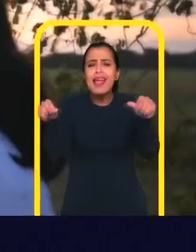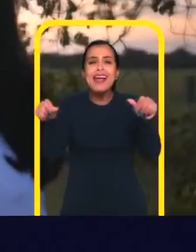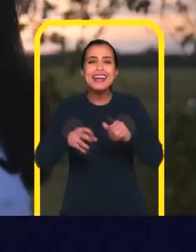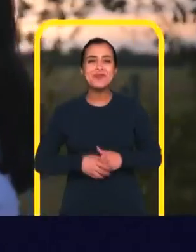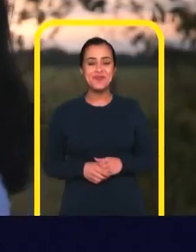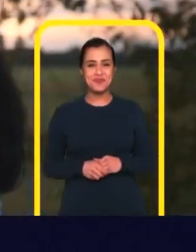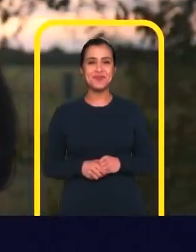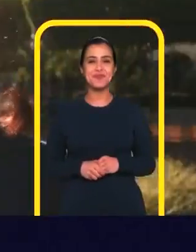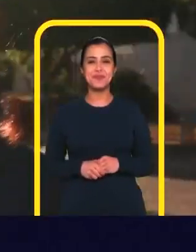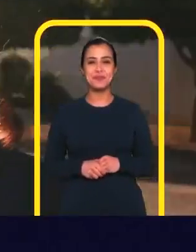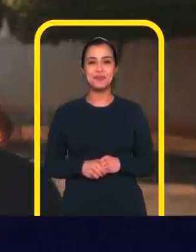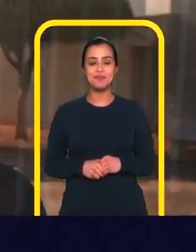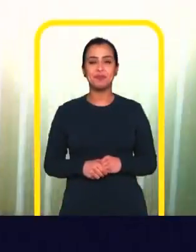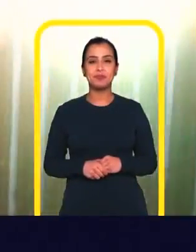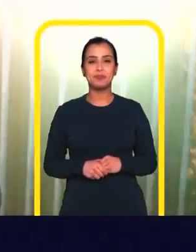de terra como esta